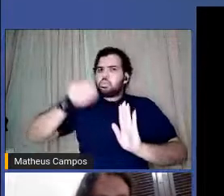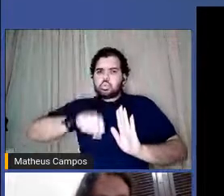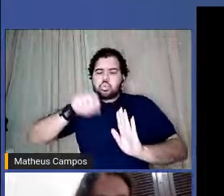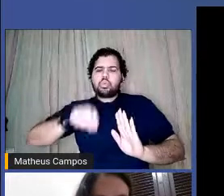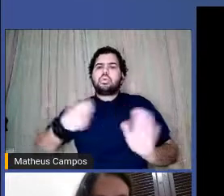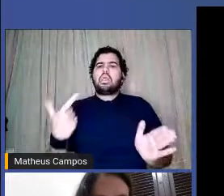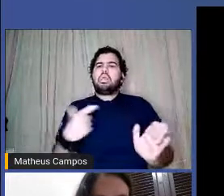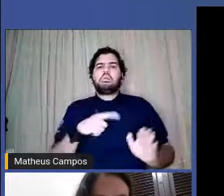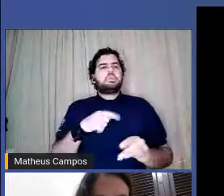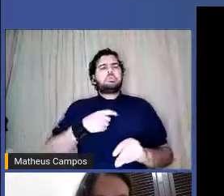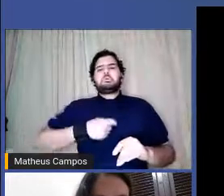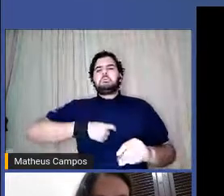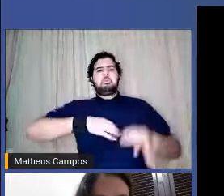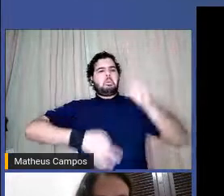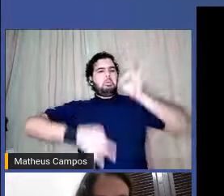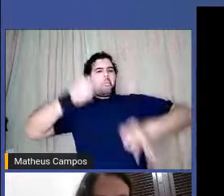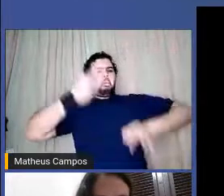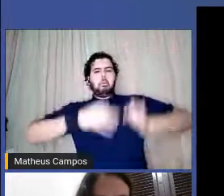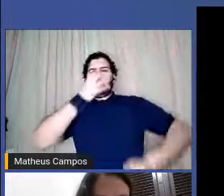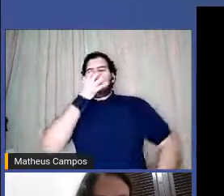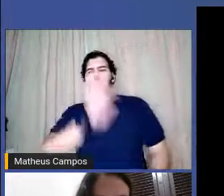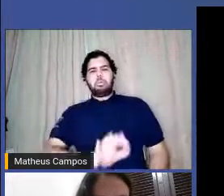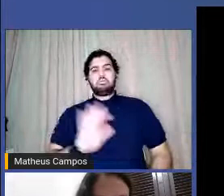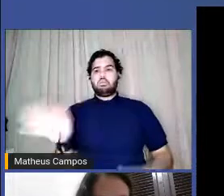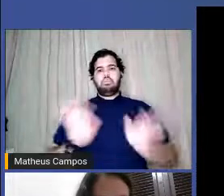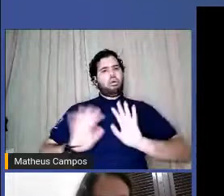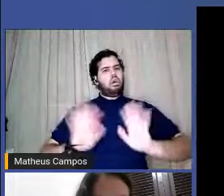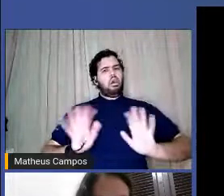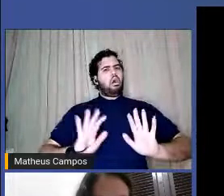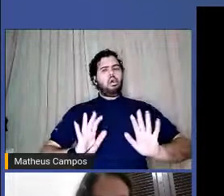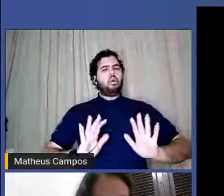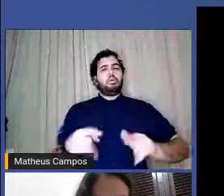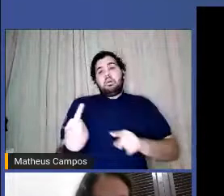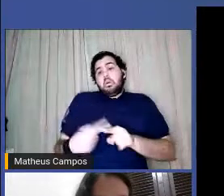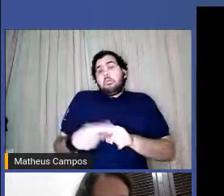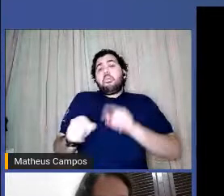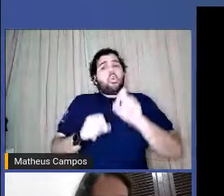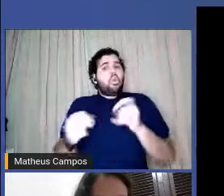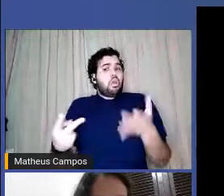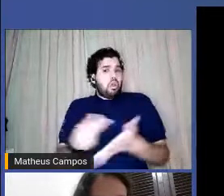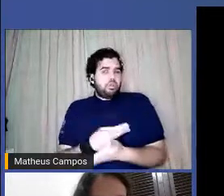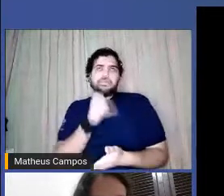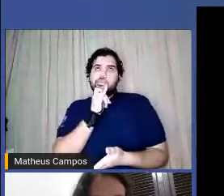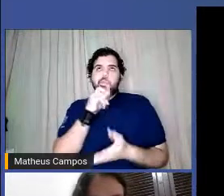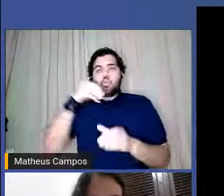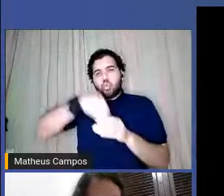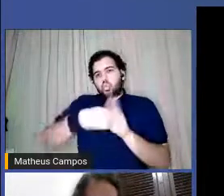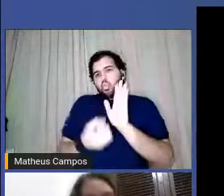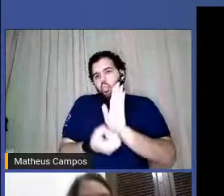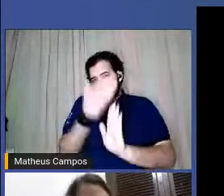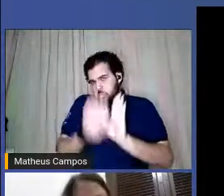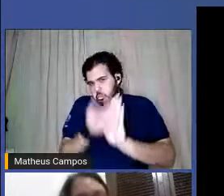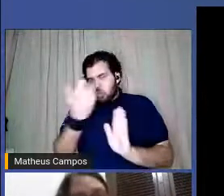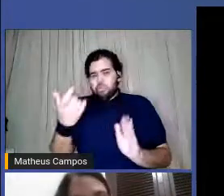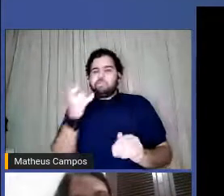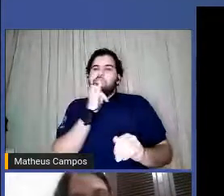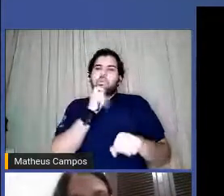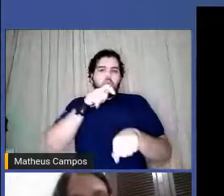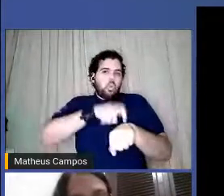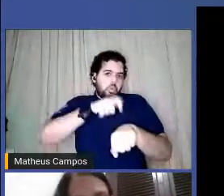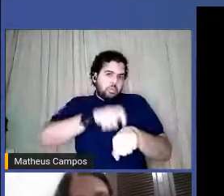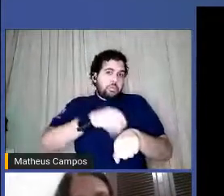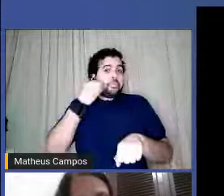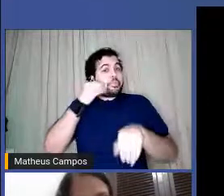julgamento, porque o que acontece, mesmo nos saraus, em alguns momentos, por vezes,